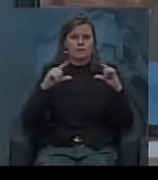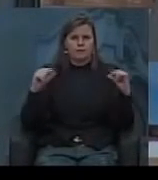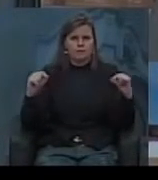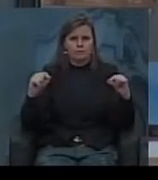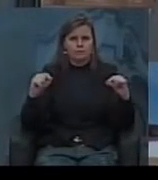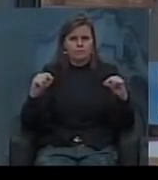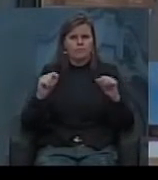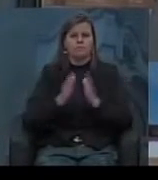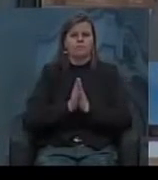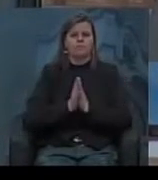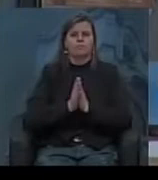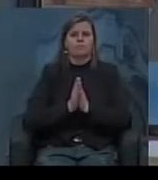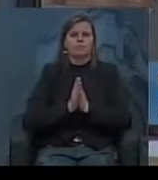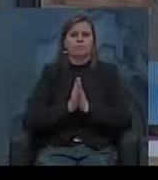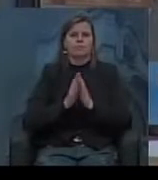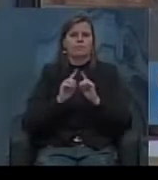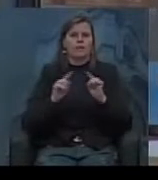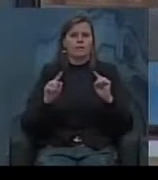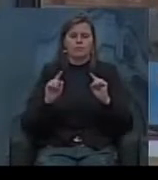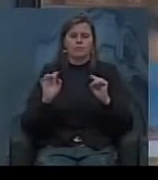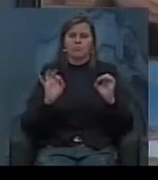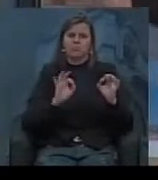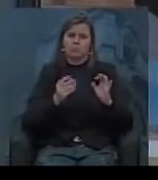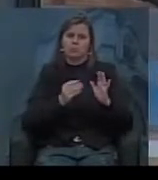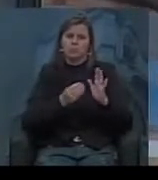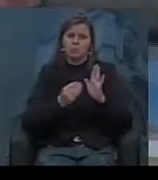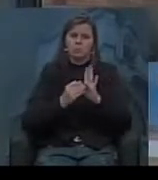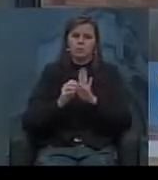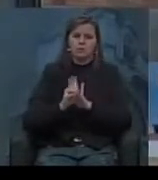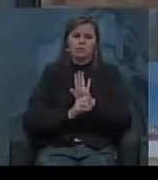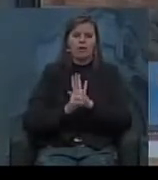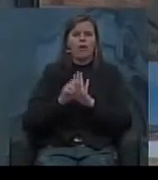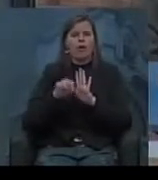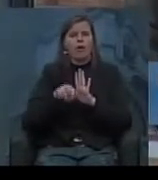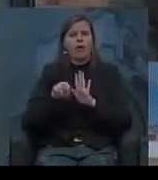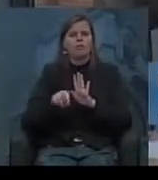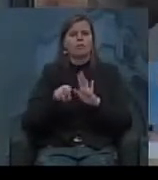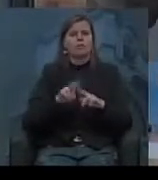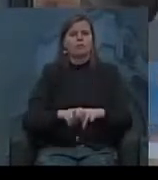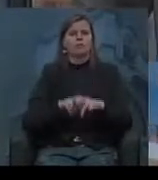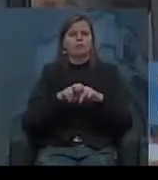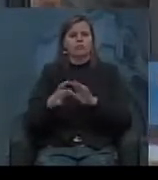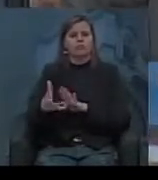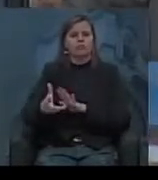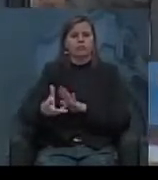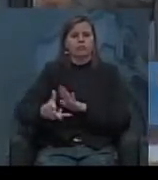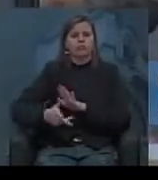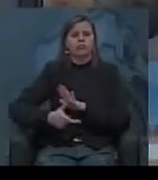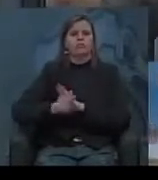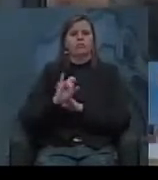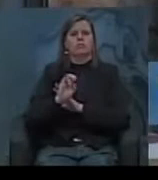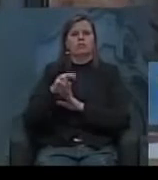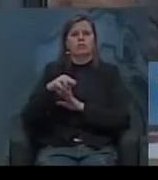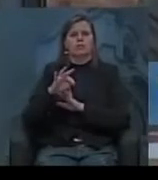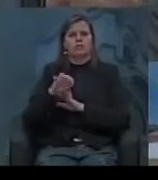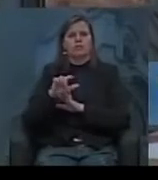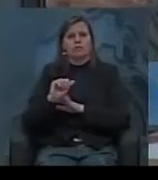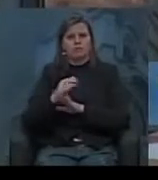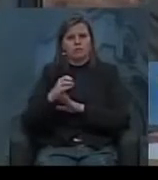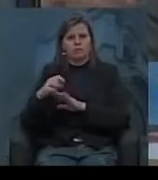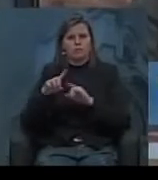Só que aí não vai estar tanto orçada, e esse vai ser um dos motivos pela aceleração inflacionária no período posterior.